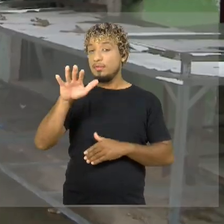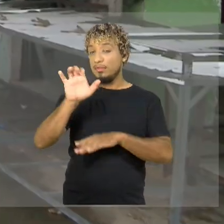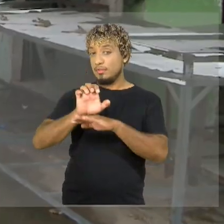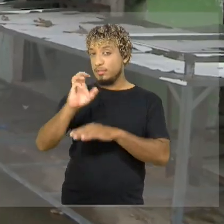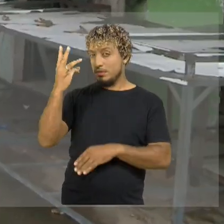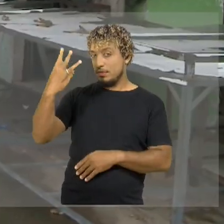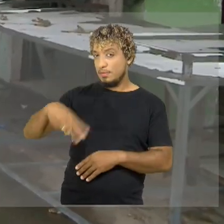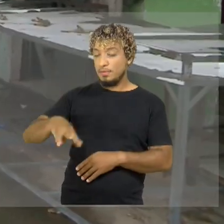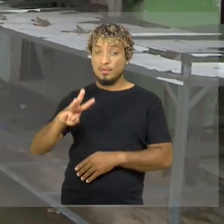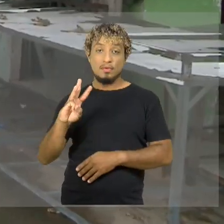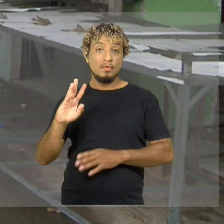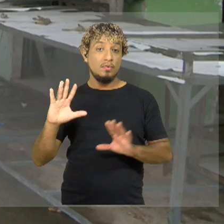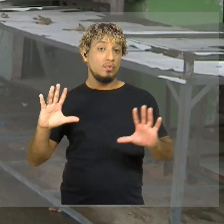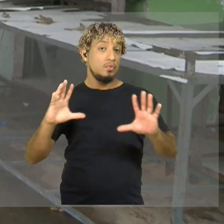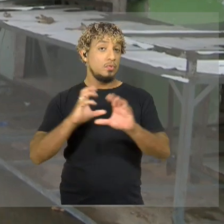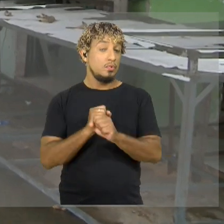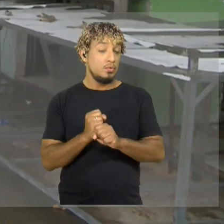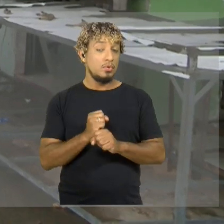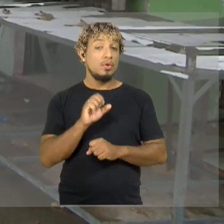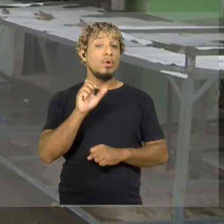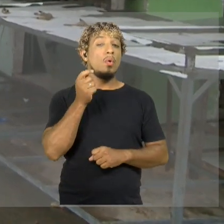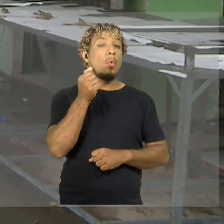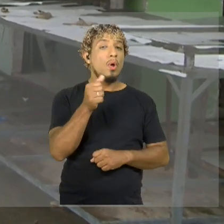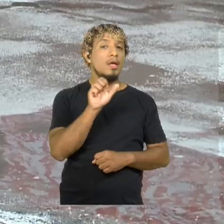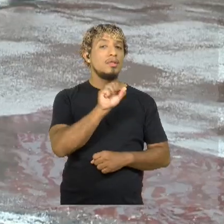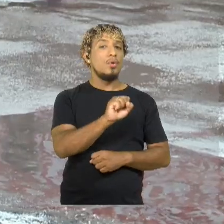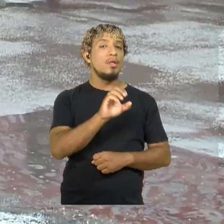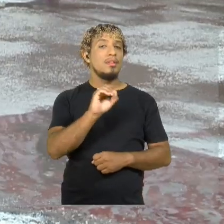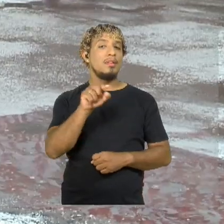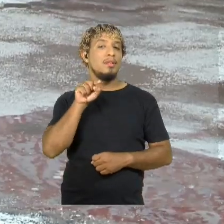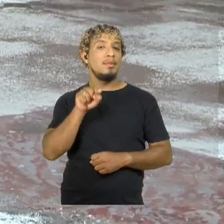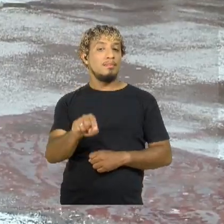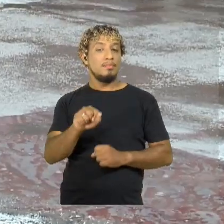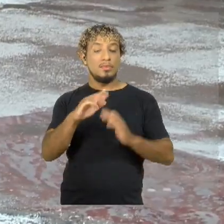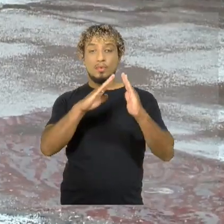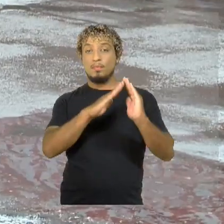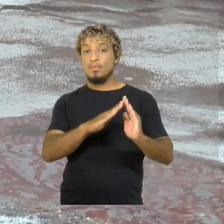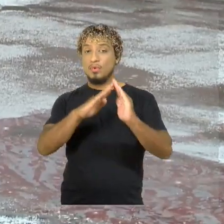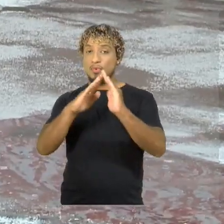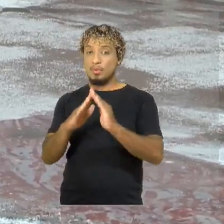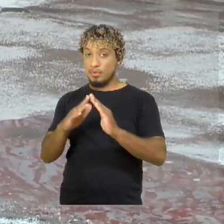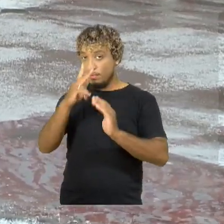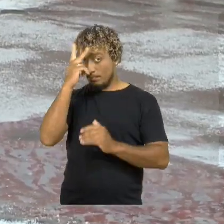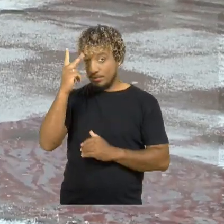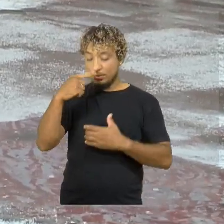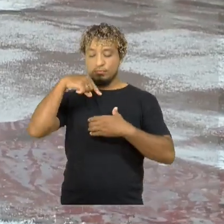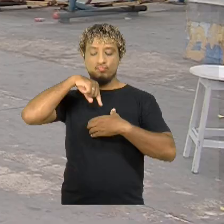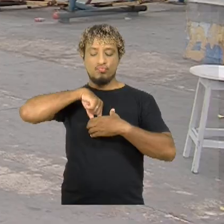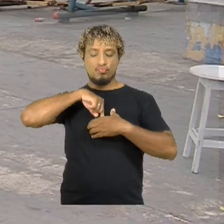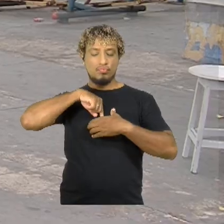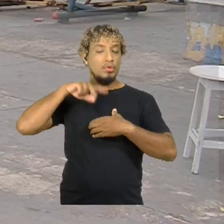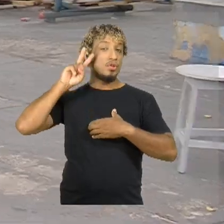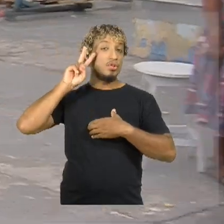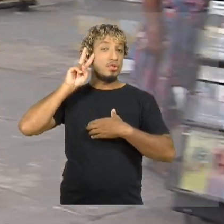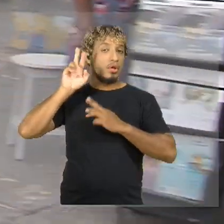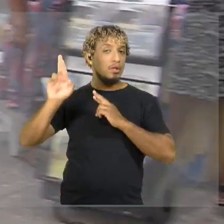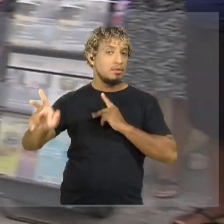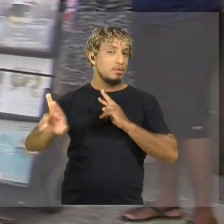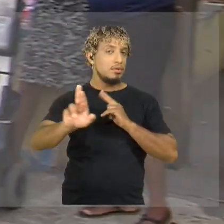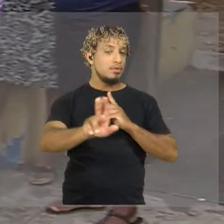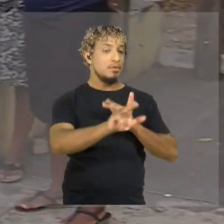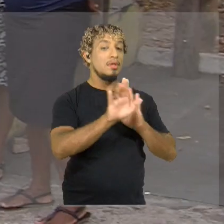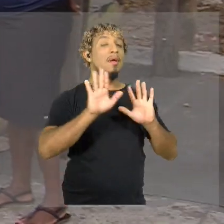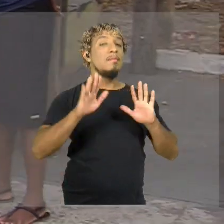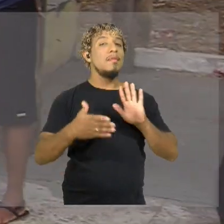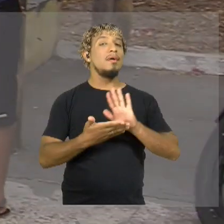Juntas, elas reúnem quase 80 mil moradores. São pessoas que carregam histórias distintas, mas que têm como